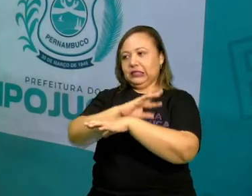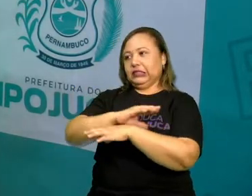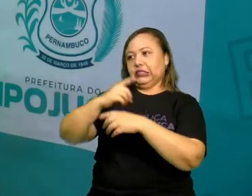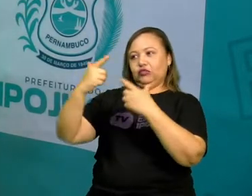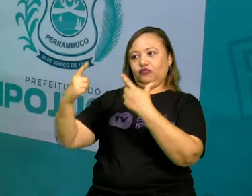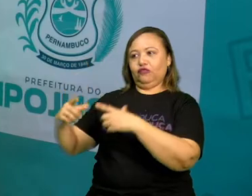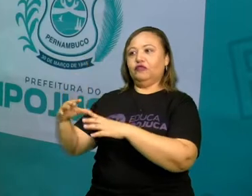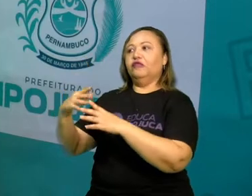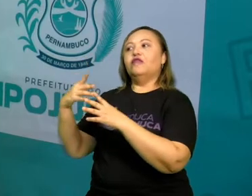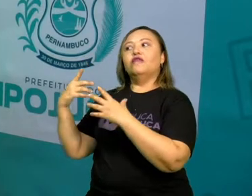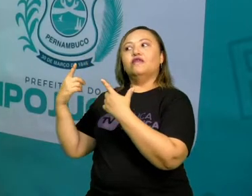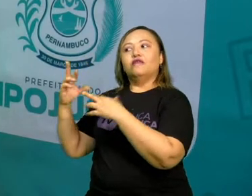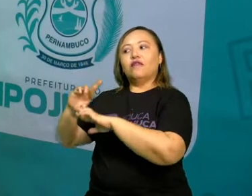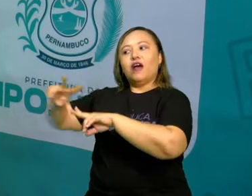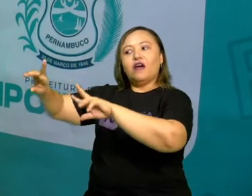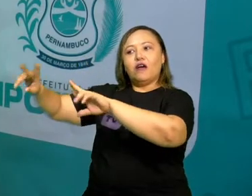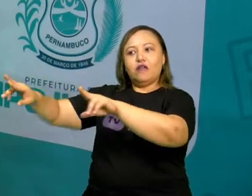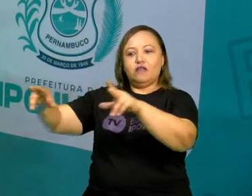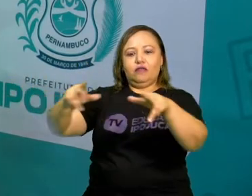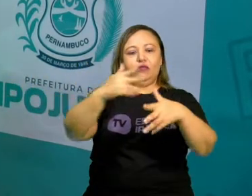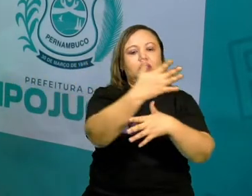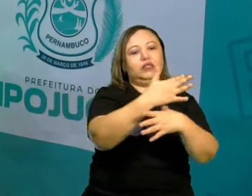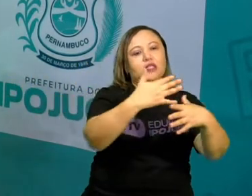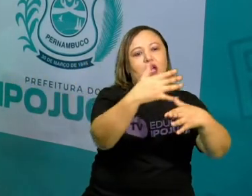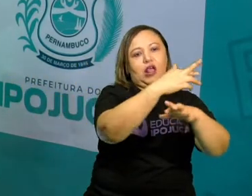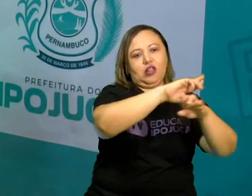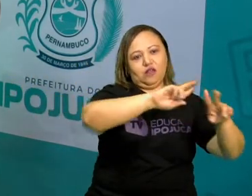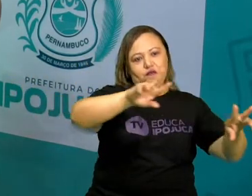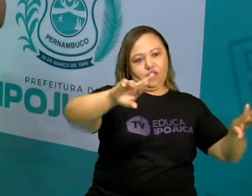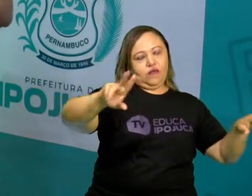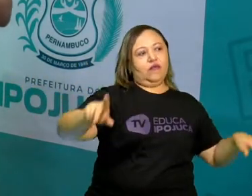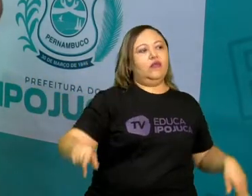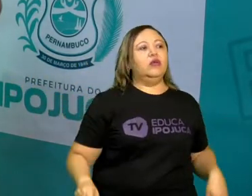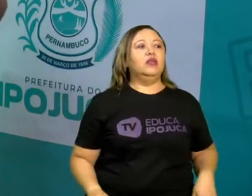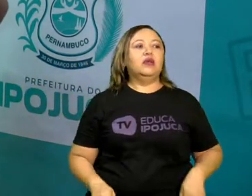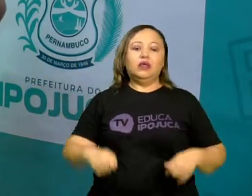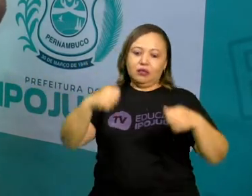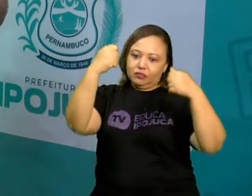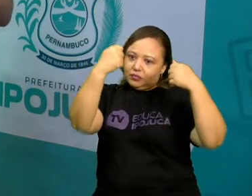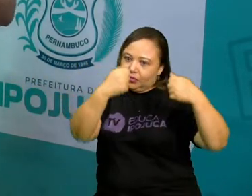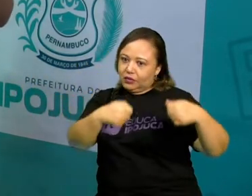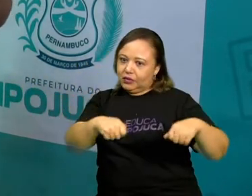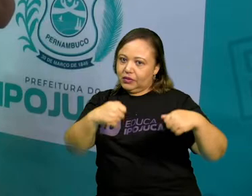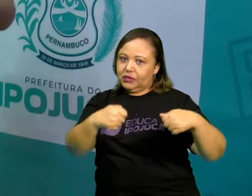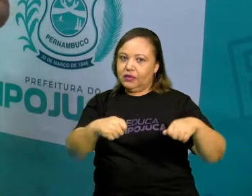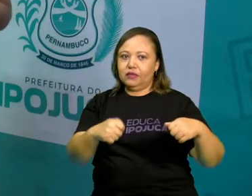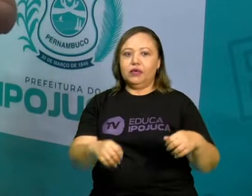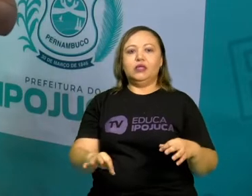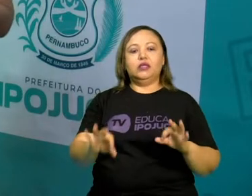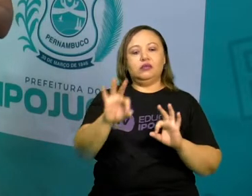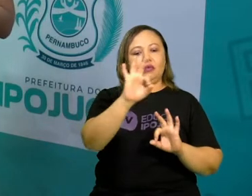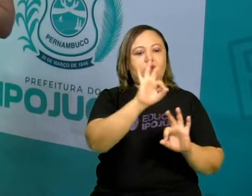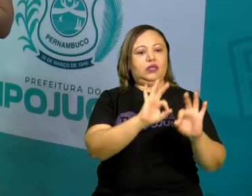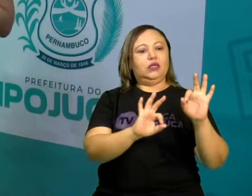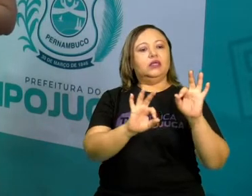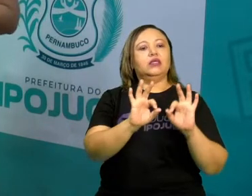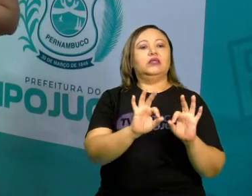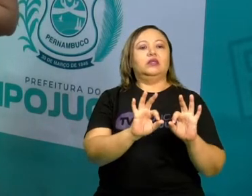cidades. As cidades viraram estados. E assim, ele precisou de ter uma organização.